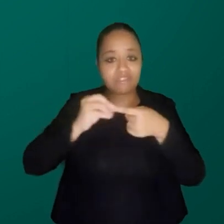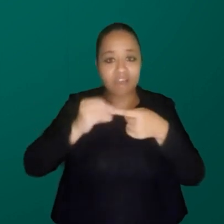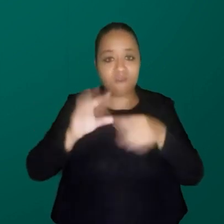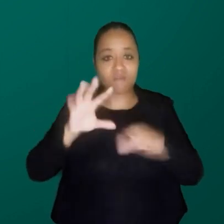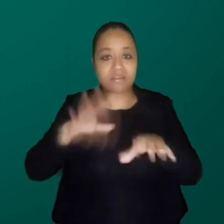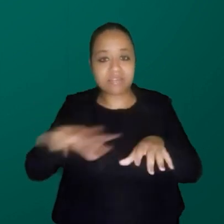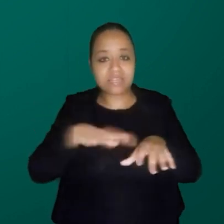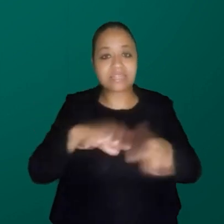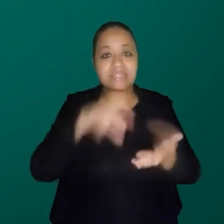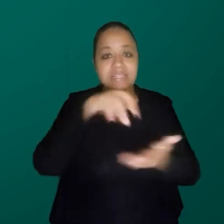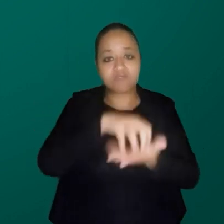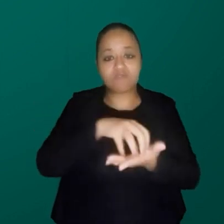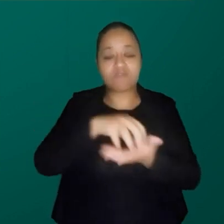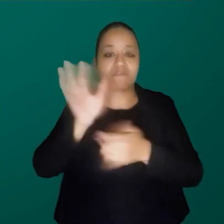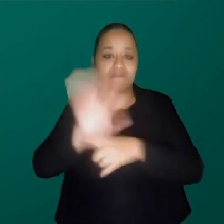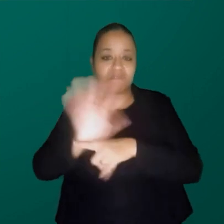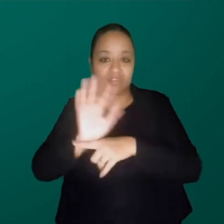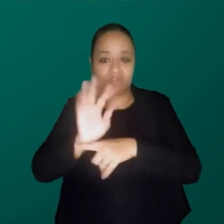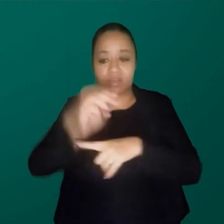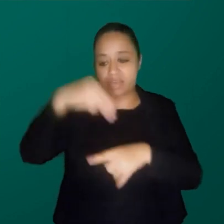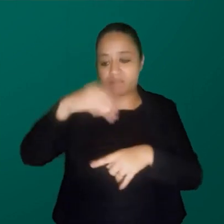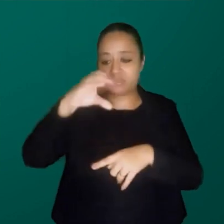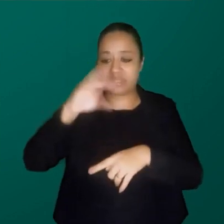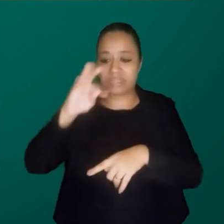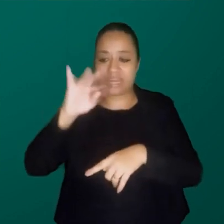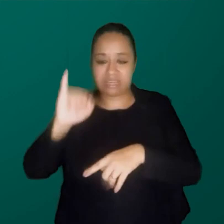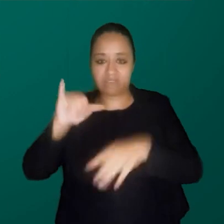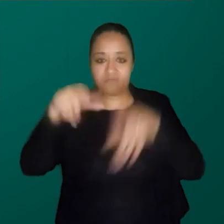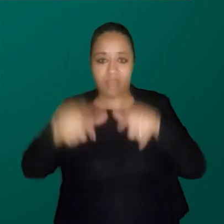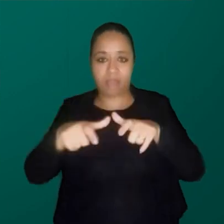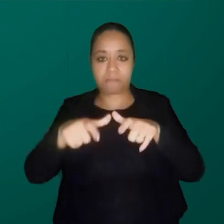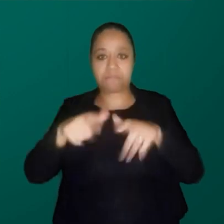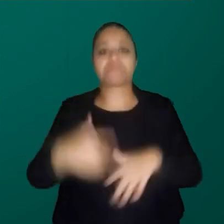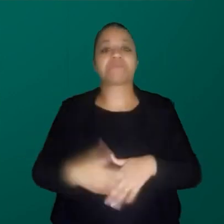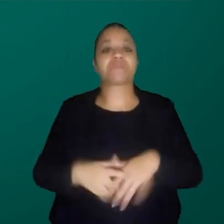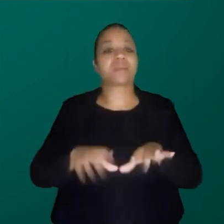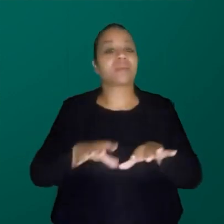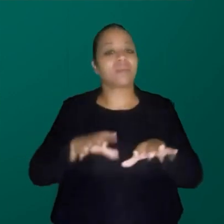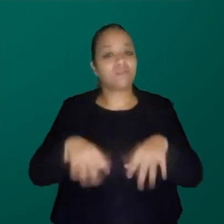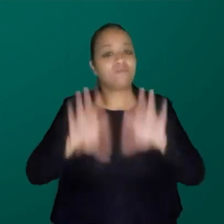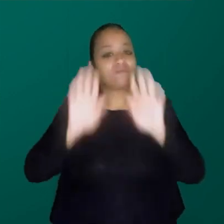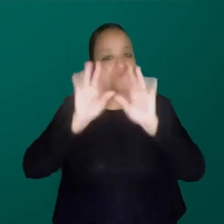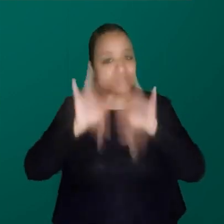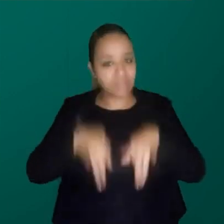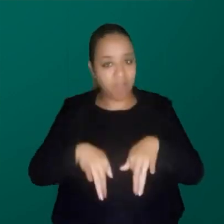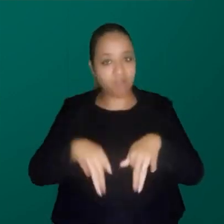vídeo dentro do MCTI. E com isso eu encerro. desculpa ter me alongado.